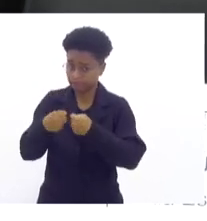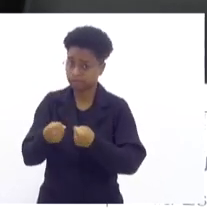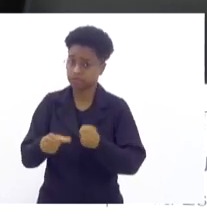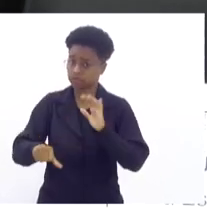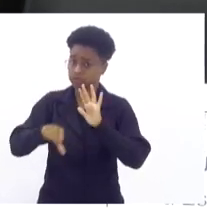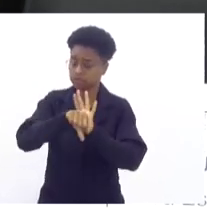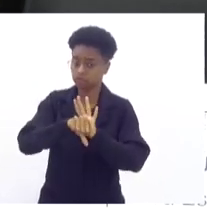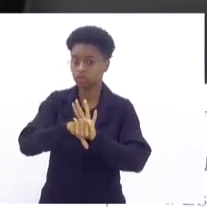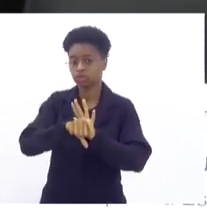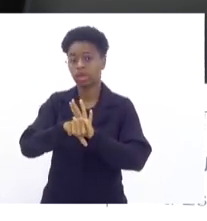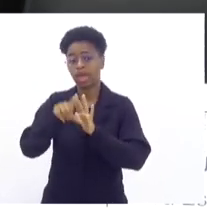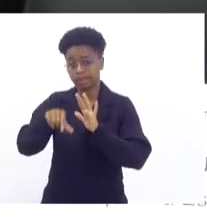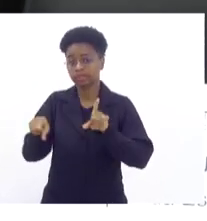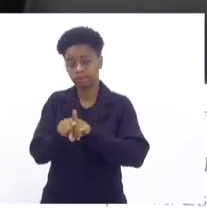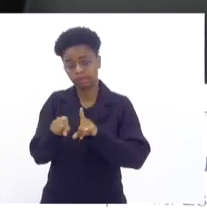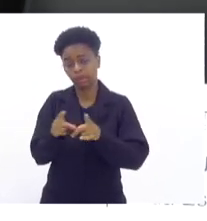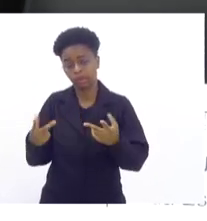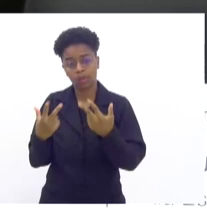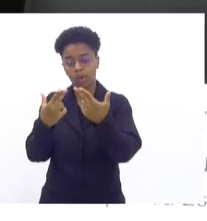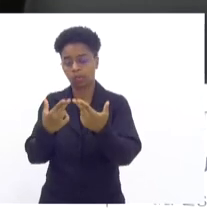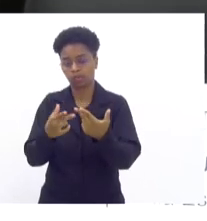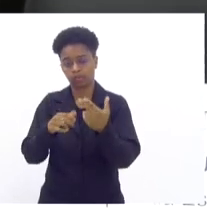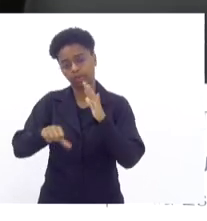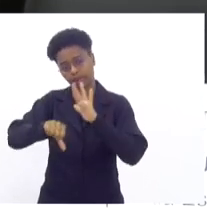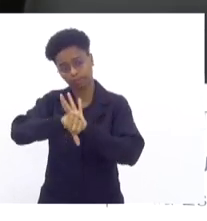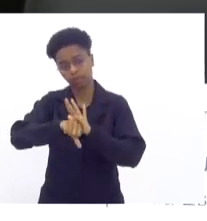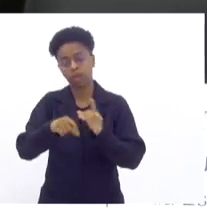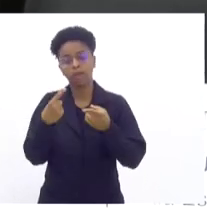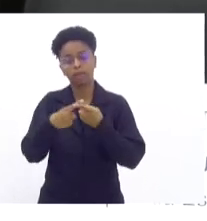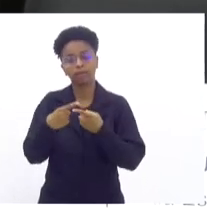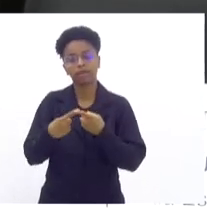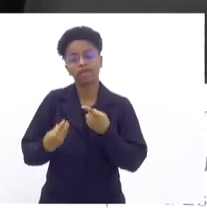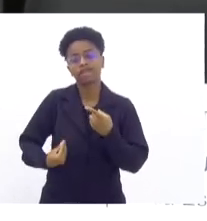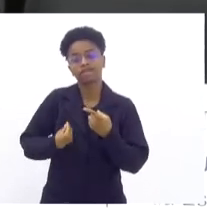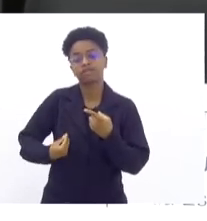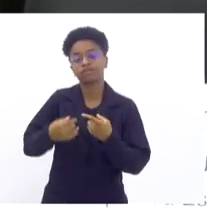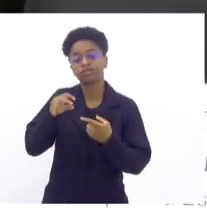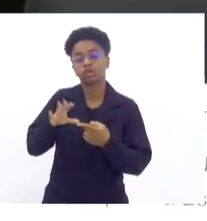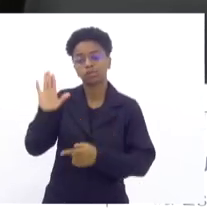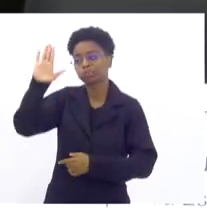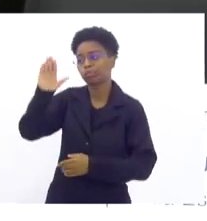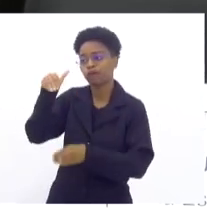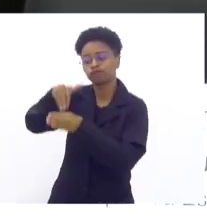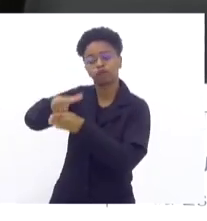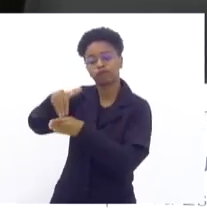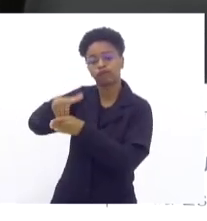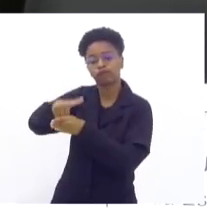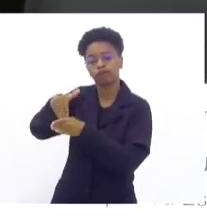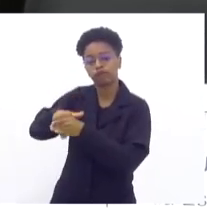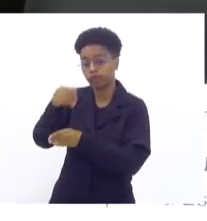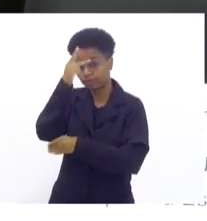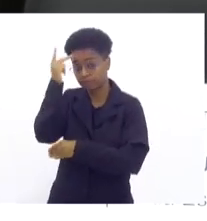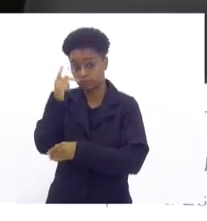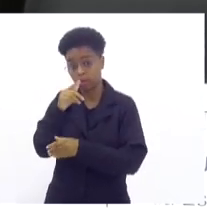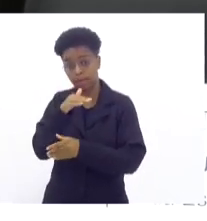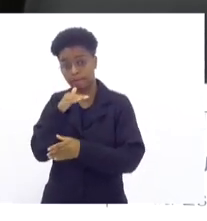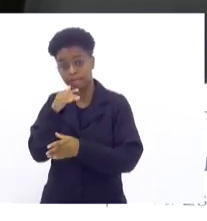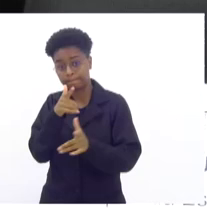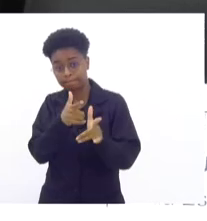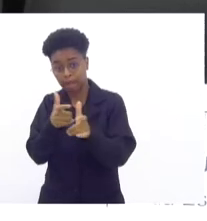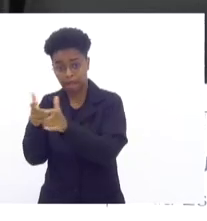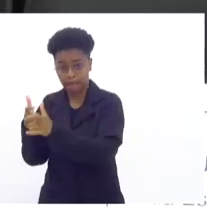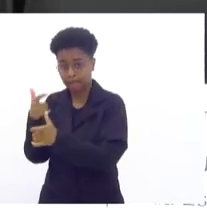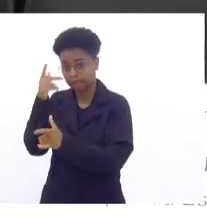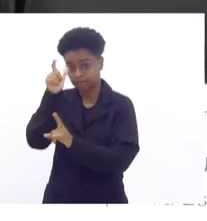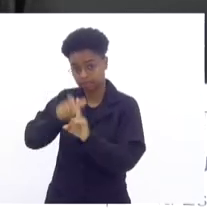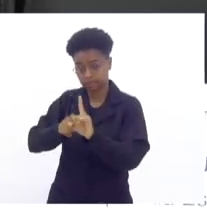são criminosos também que vivem do voto desses caras que tiram a vida de cidadão de bem de trabalhador. E eu